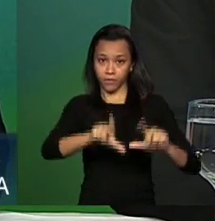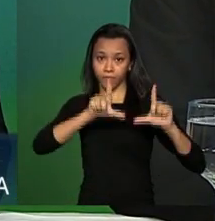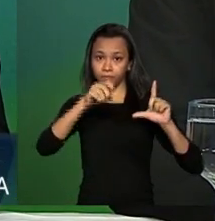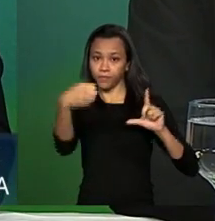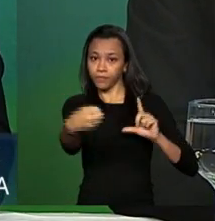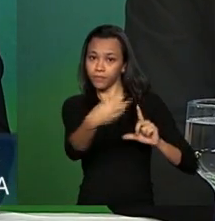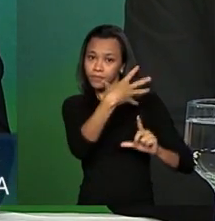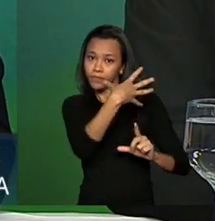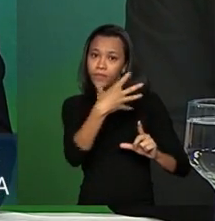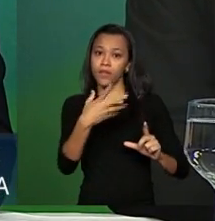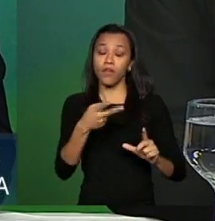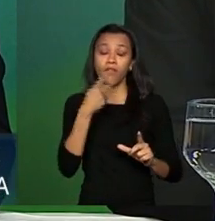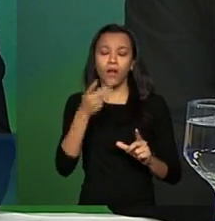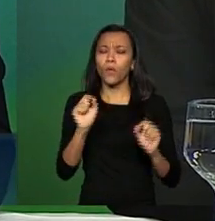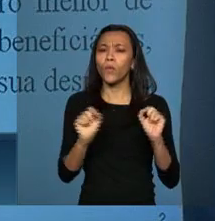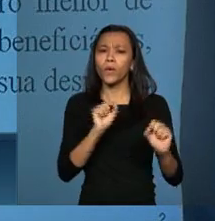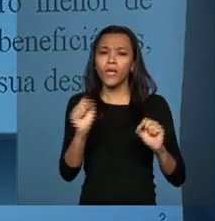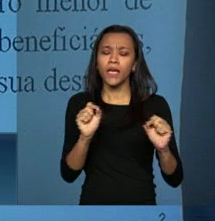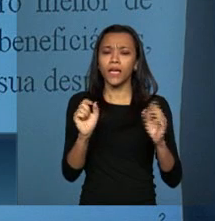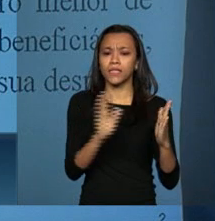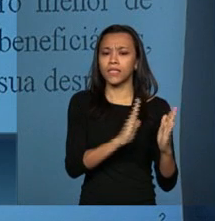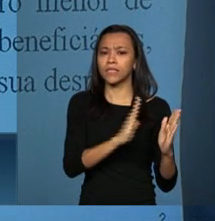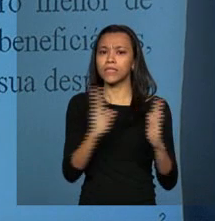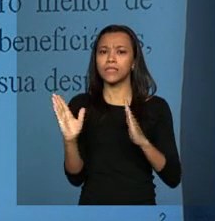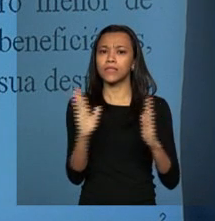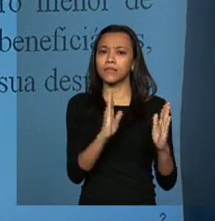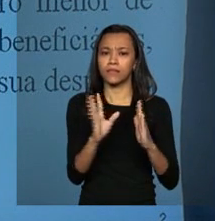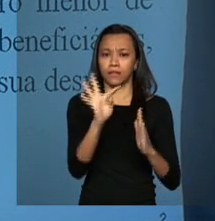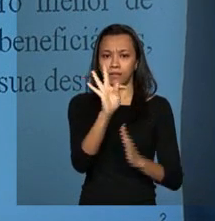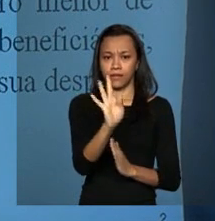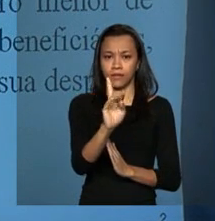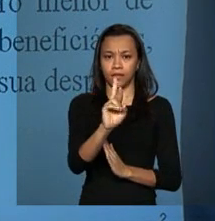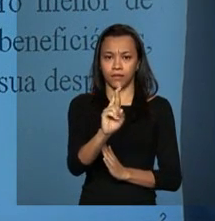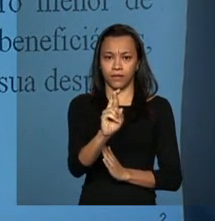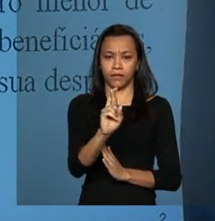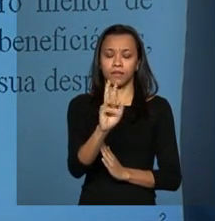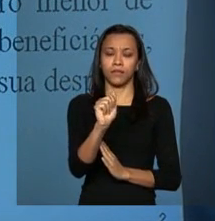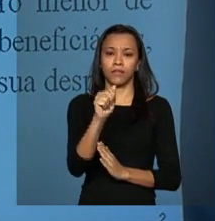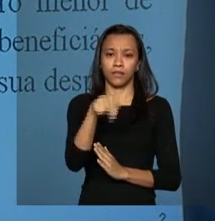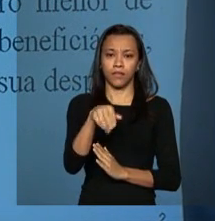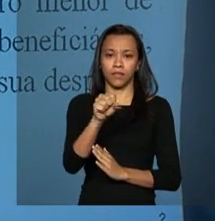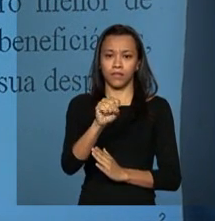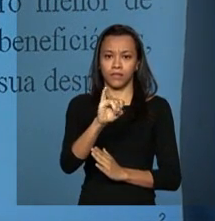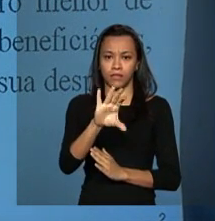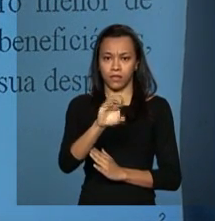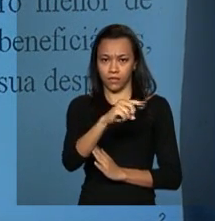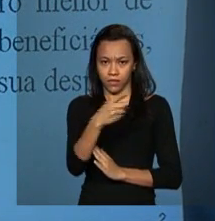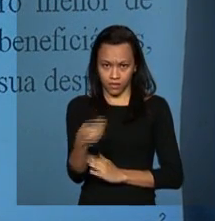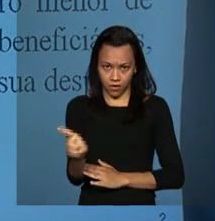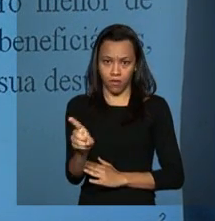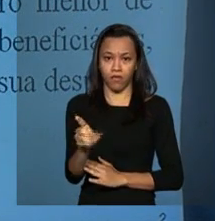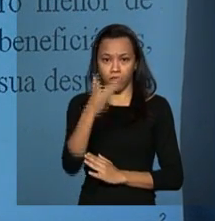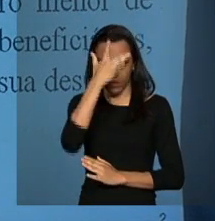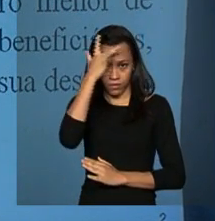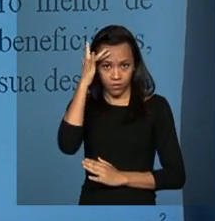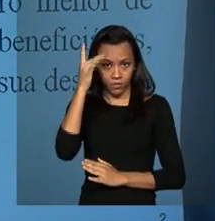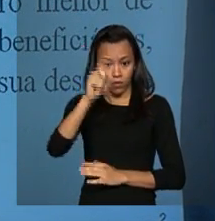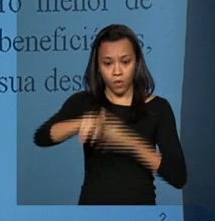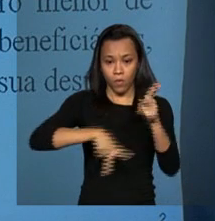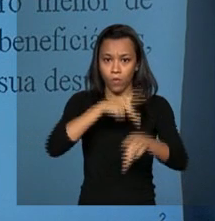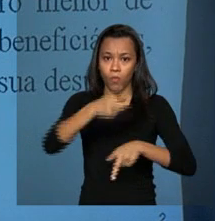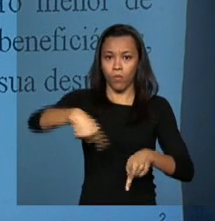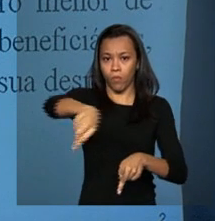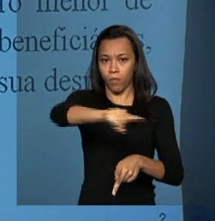transição demográfica. O que a transição demográfica nos traz? Ela muda a estrutura demográfica porque